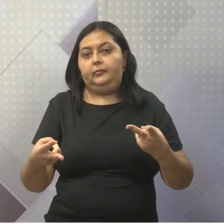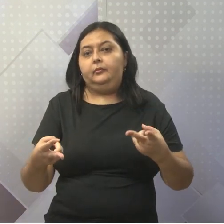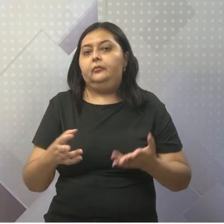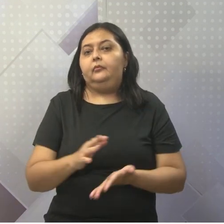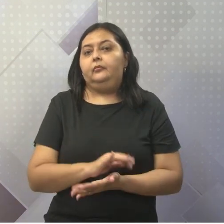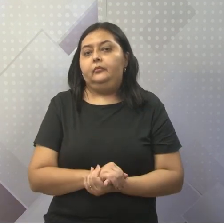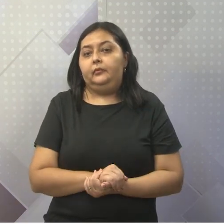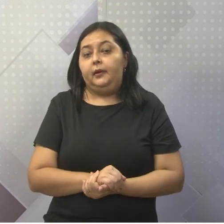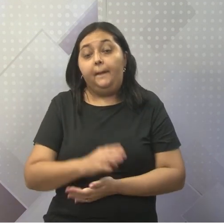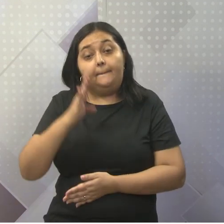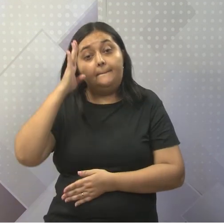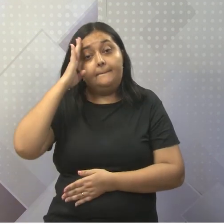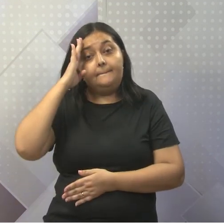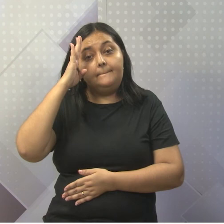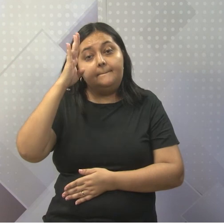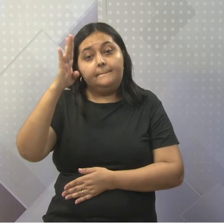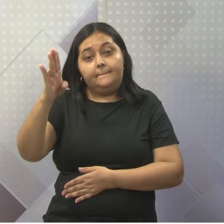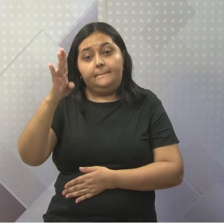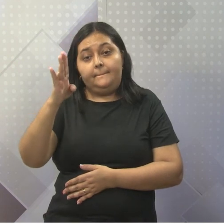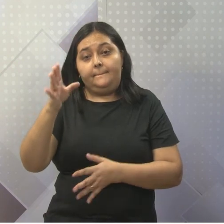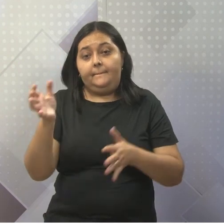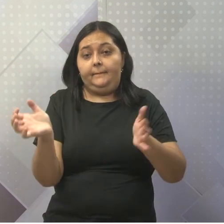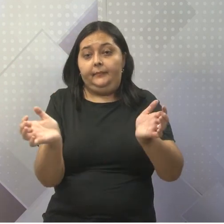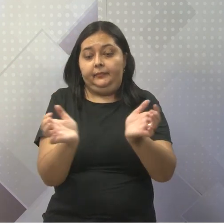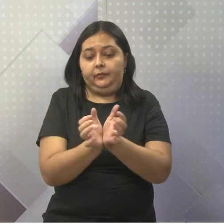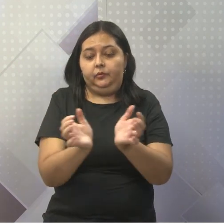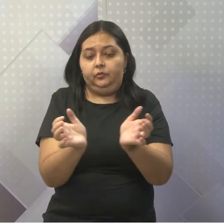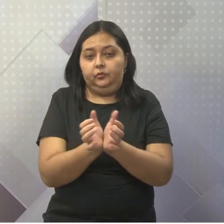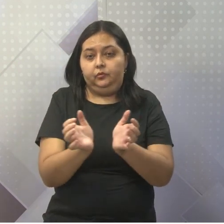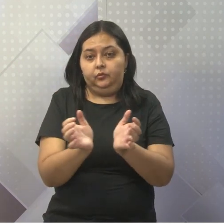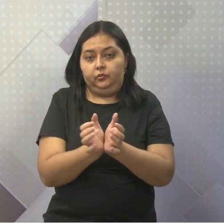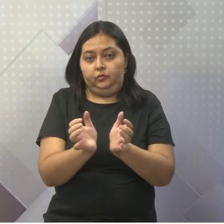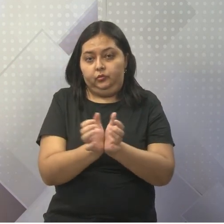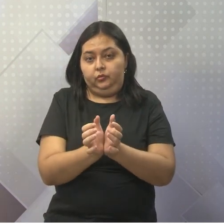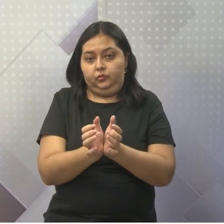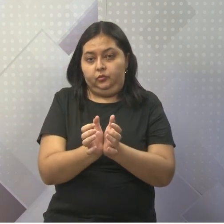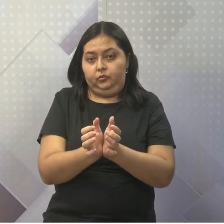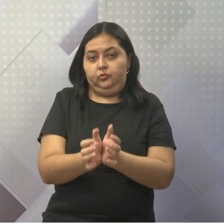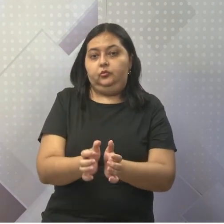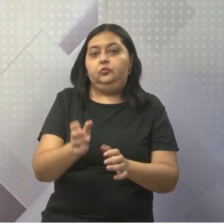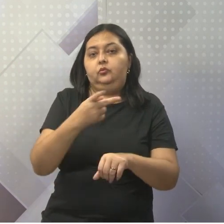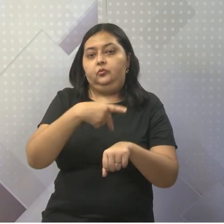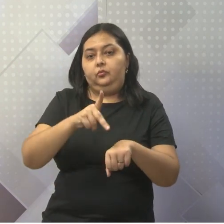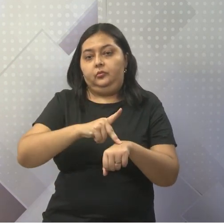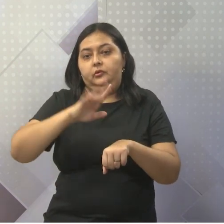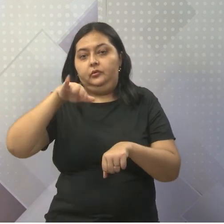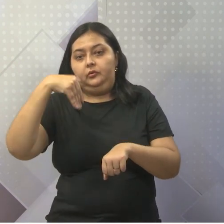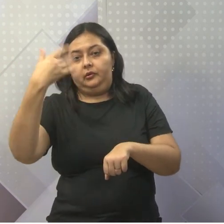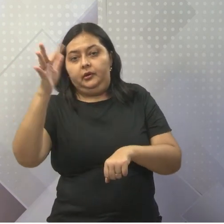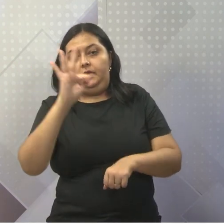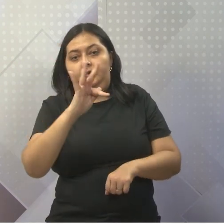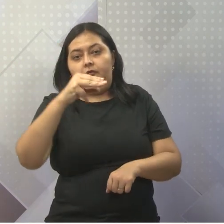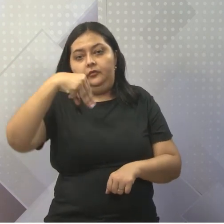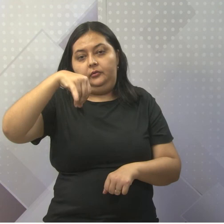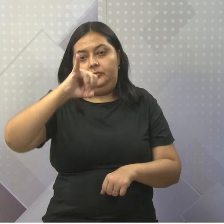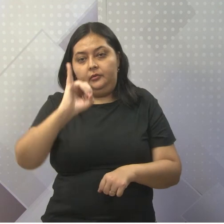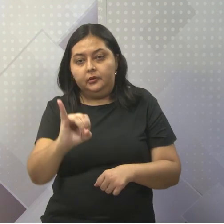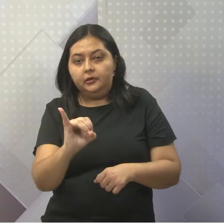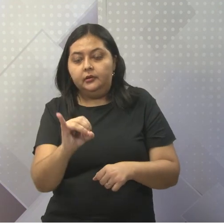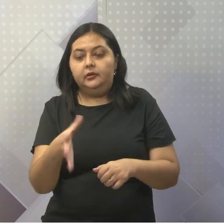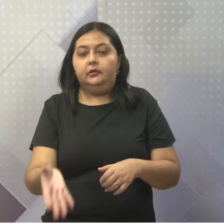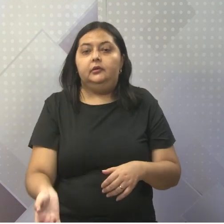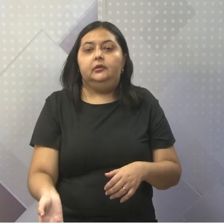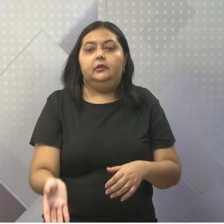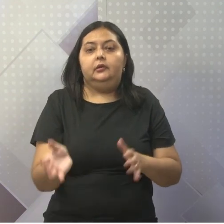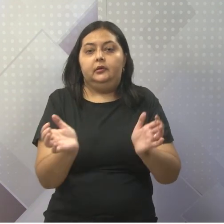especulativos. Principalmente por meio das organizações internacionais, como é o caso do FMI, da Organização Mundial, né?